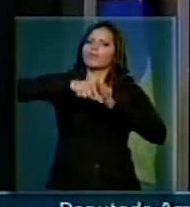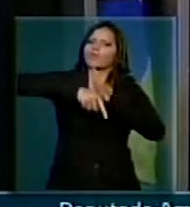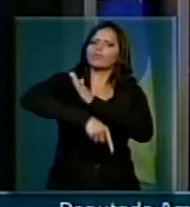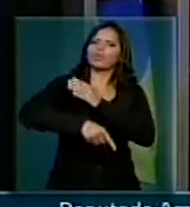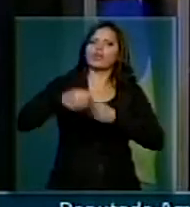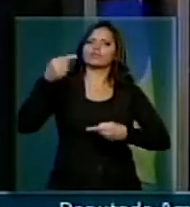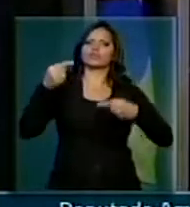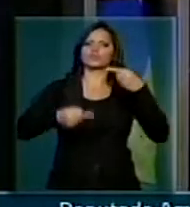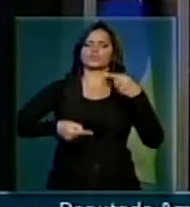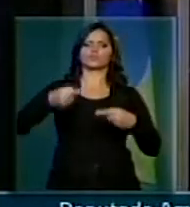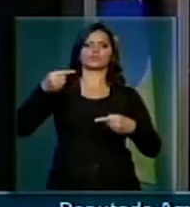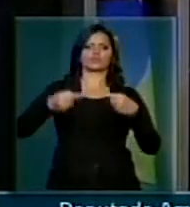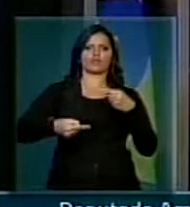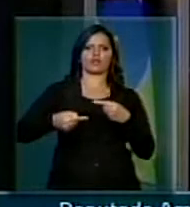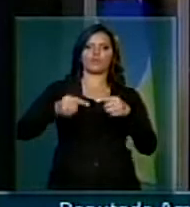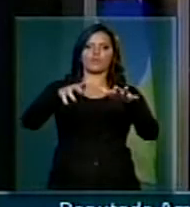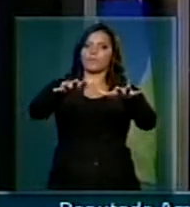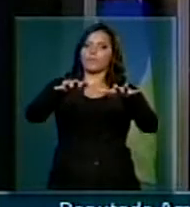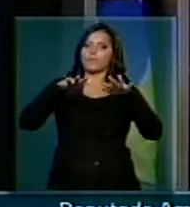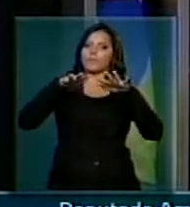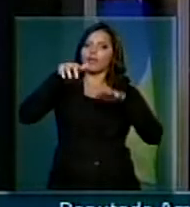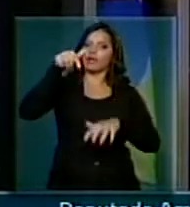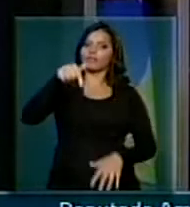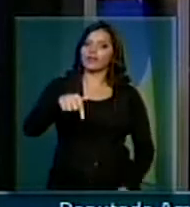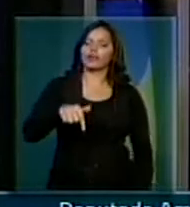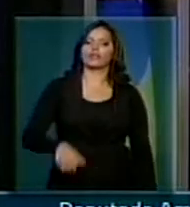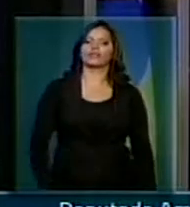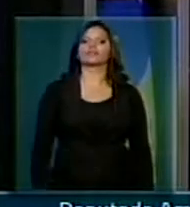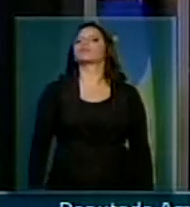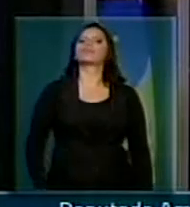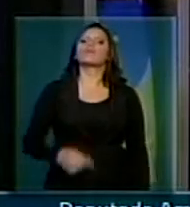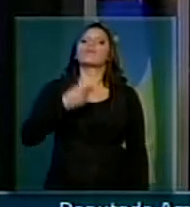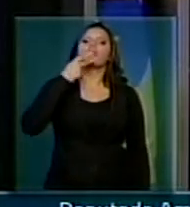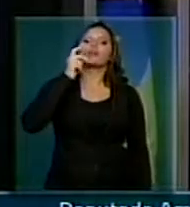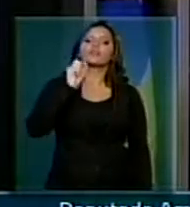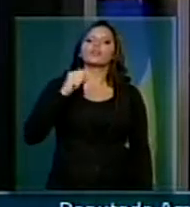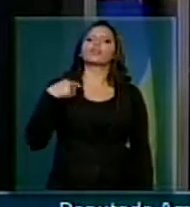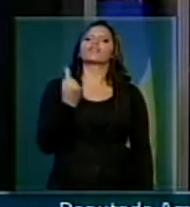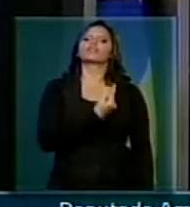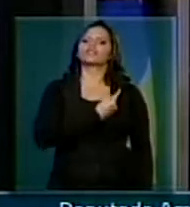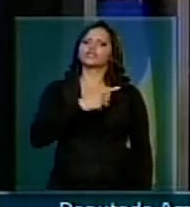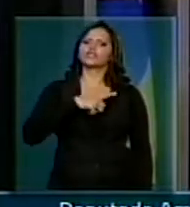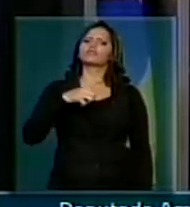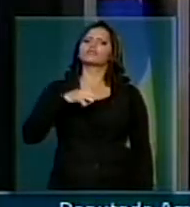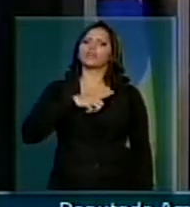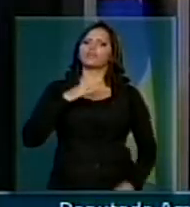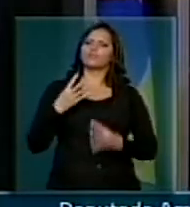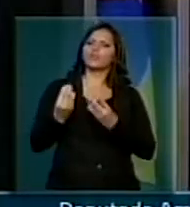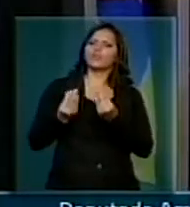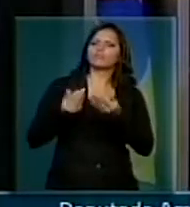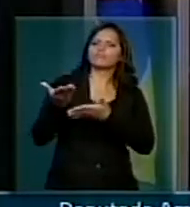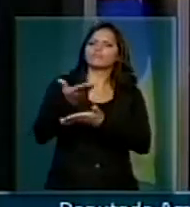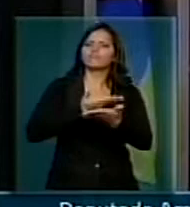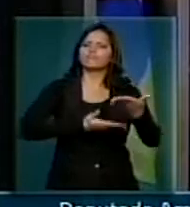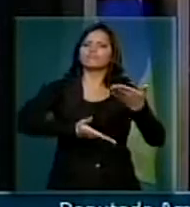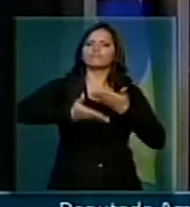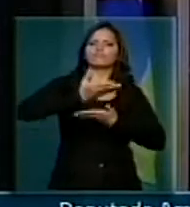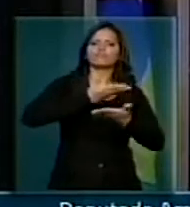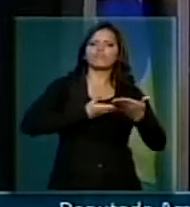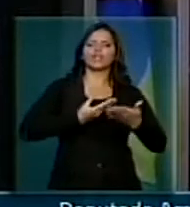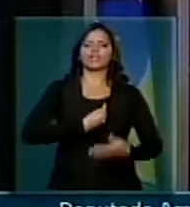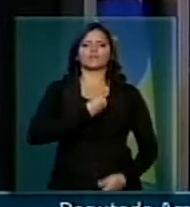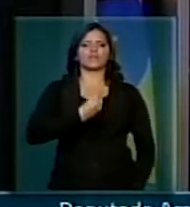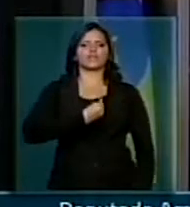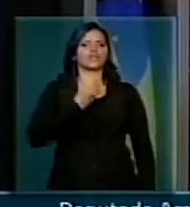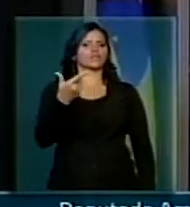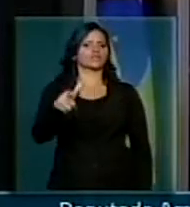nas discussões, no plenário. Eu digo que a gente tem muitos lobistas aqui nessa casa, porque não estão